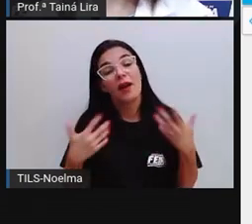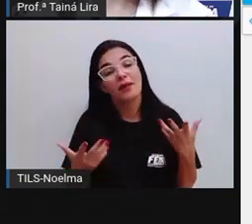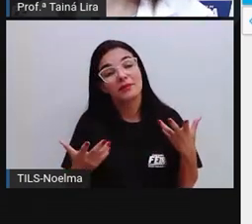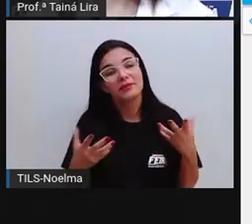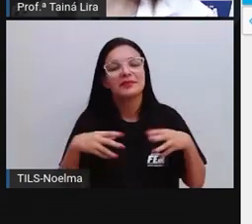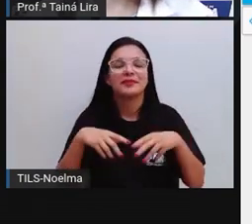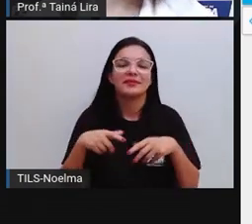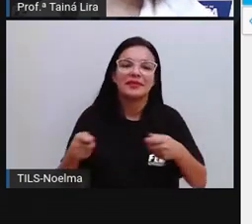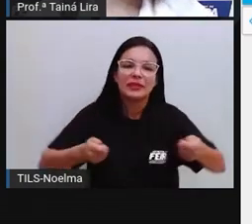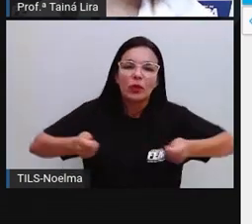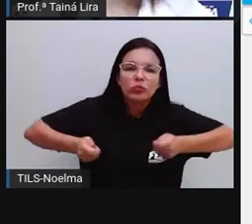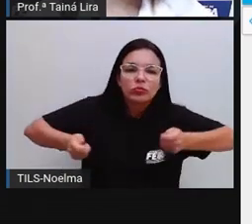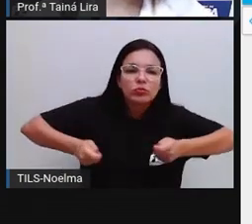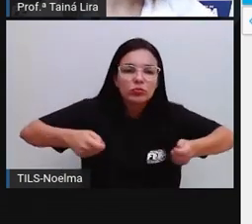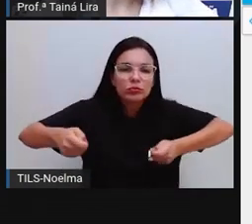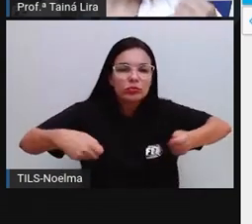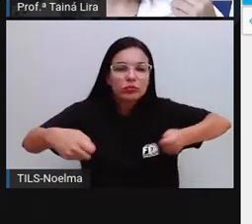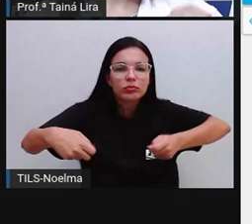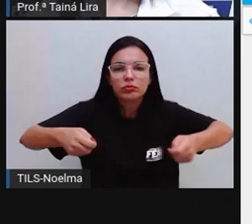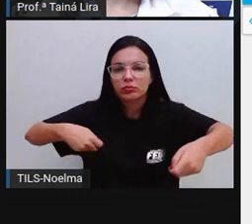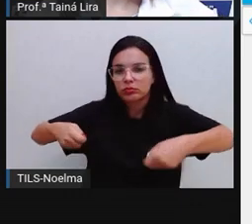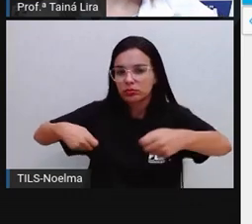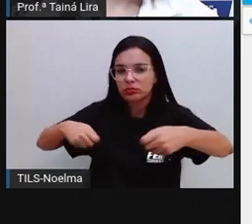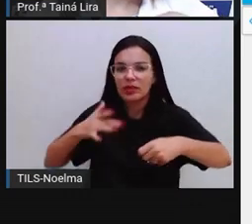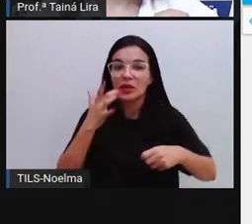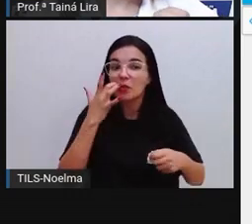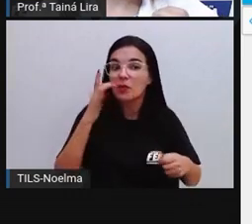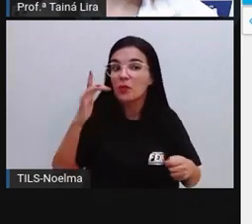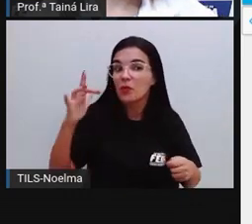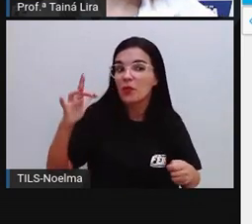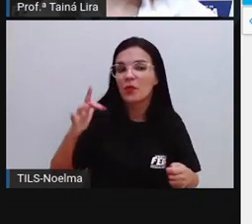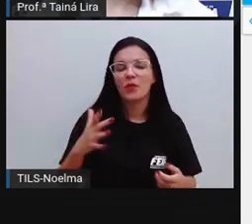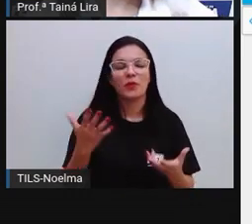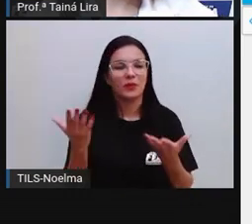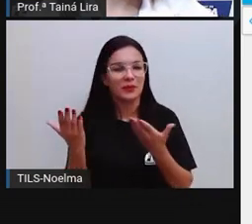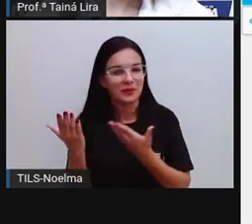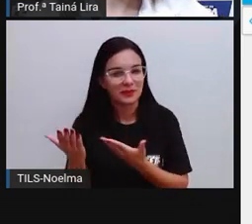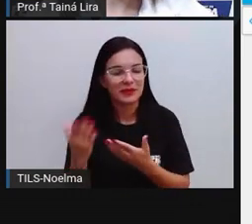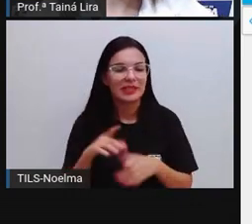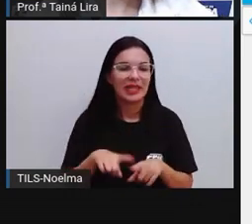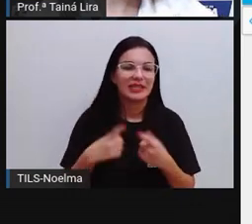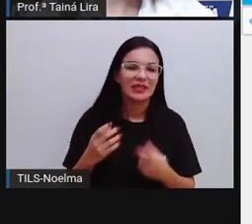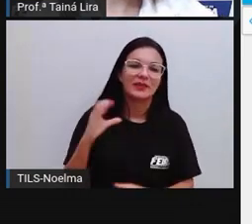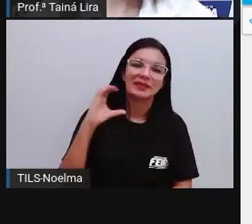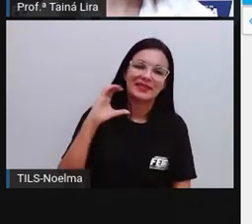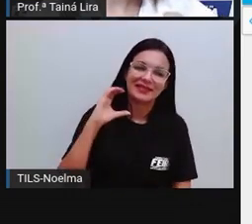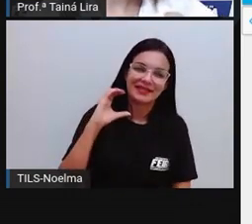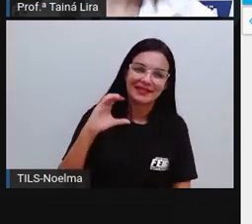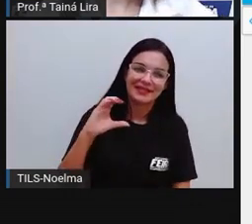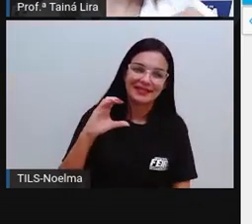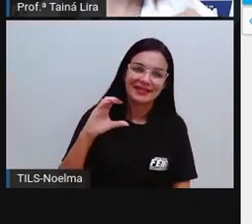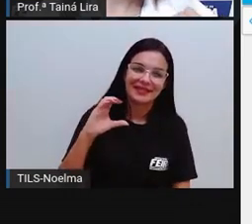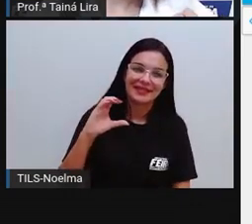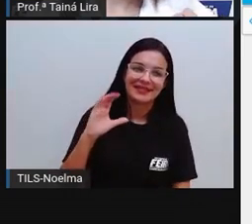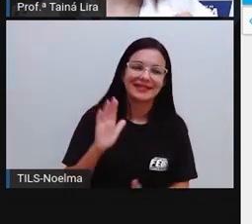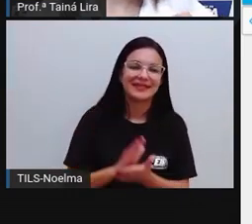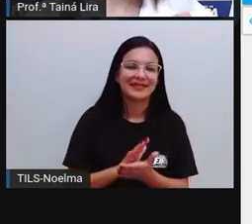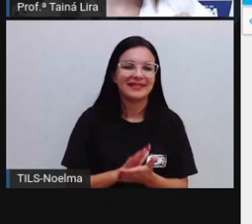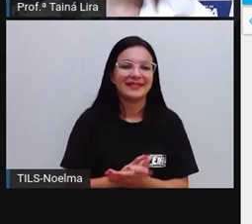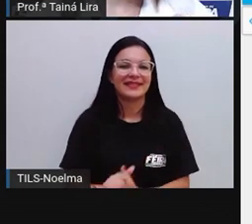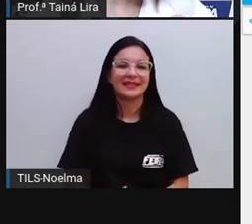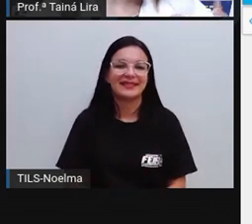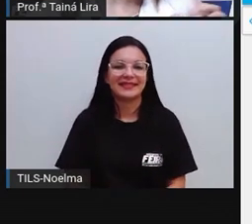o garimpo. Lembra que a Pró falou do garimpo? Recolhendo aí esses minérios lá do rio. Então, ó, é o mineral.